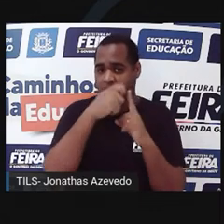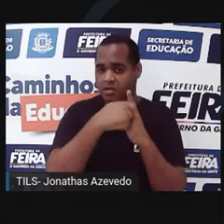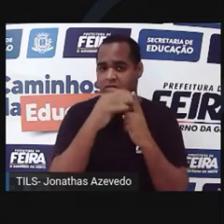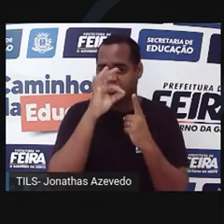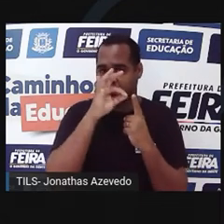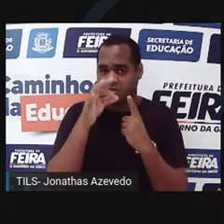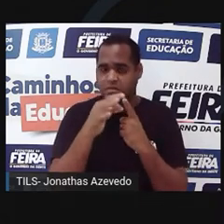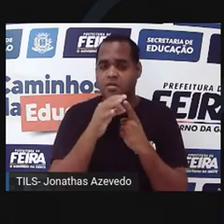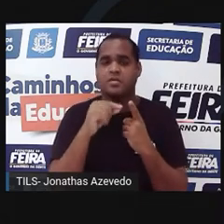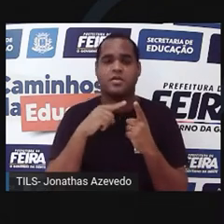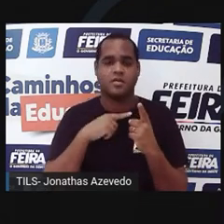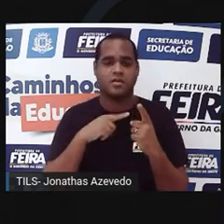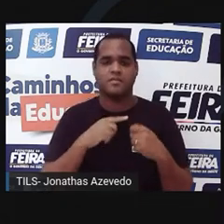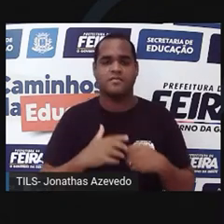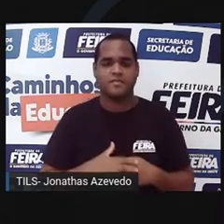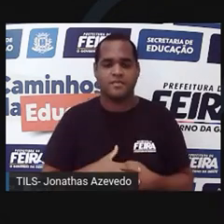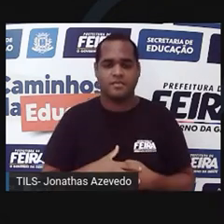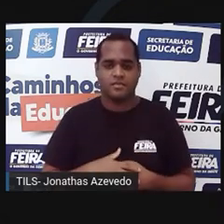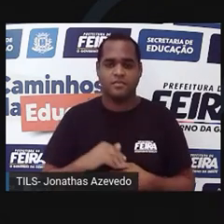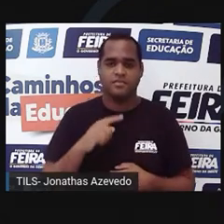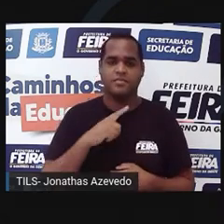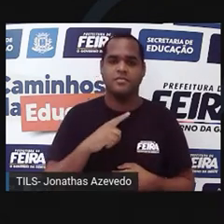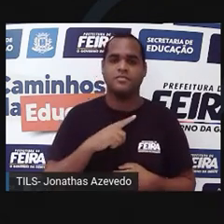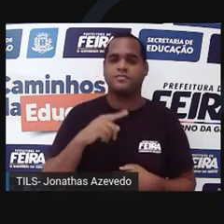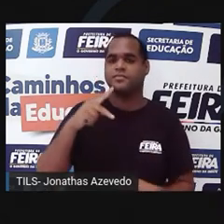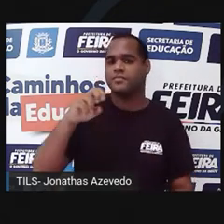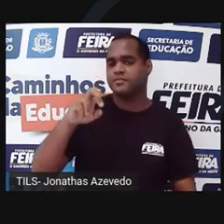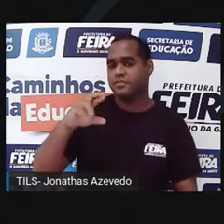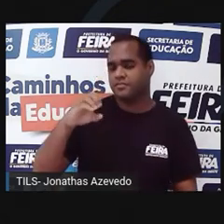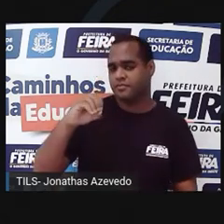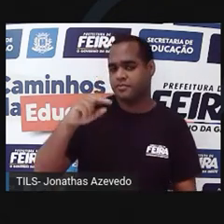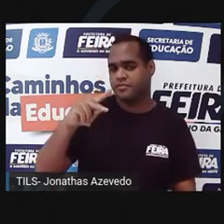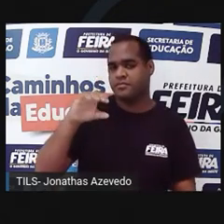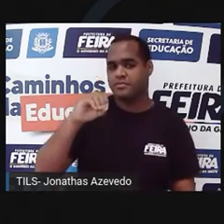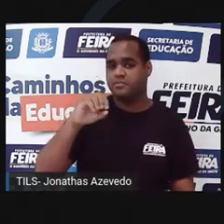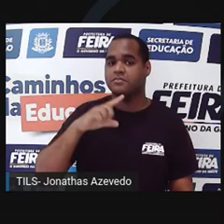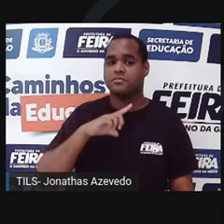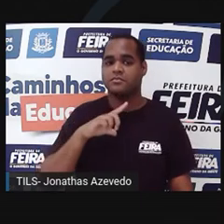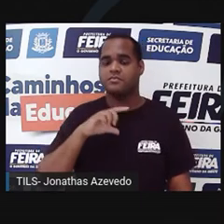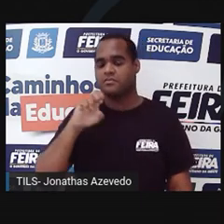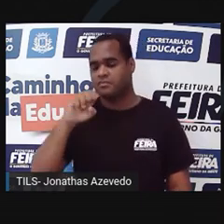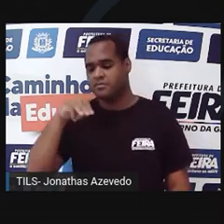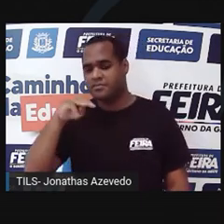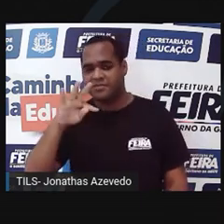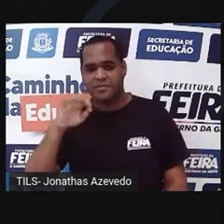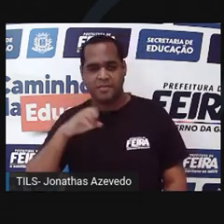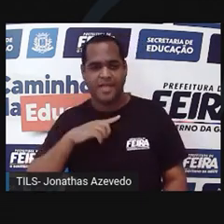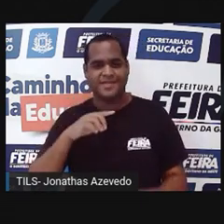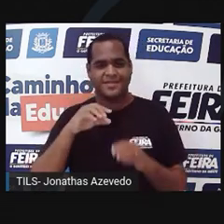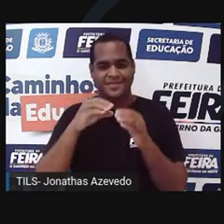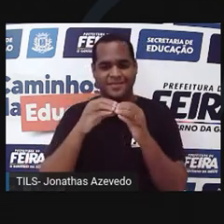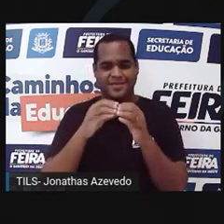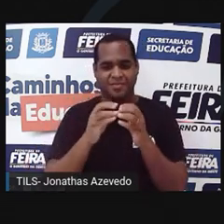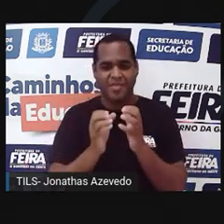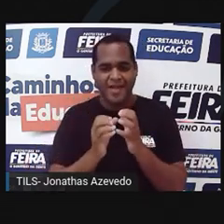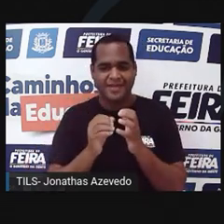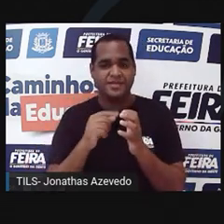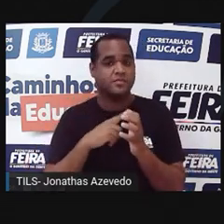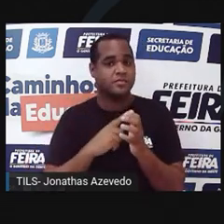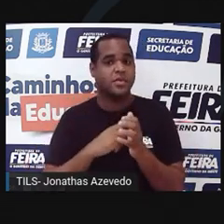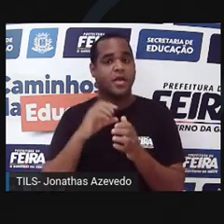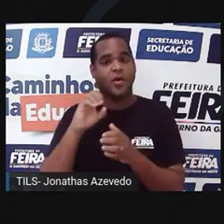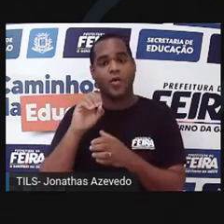fruto é formado pelo pericarpo e pela semente, ou sementes. O pericarpo se forma a partir do